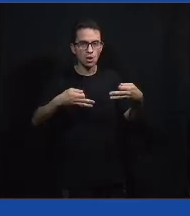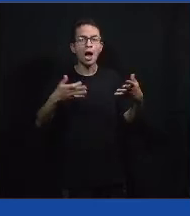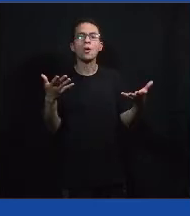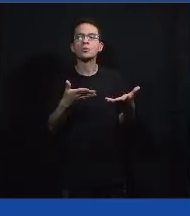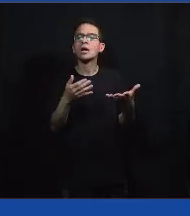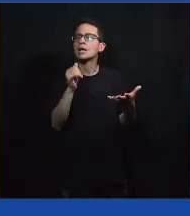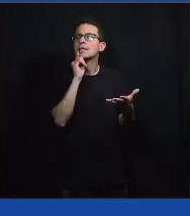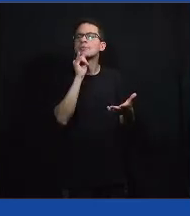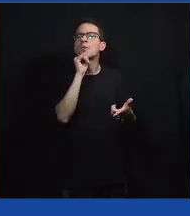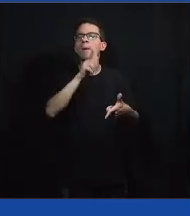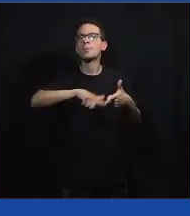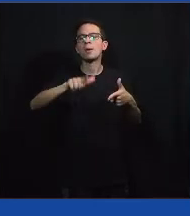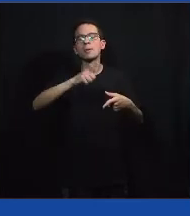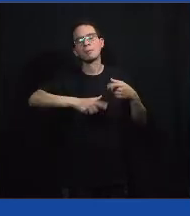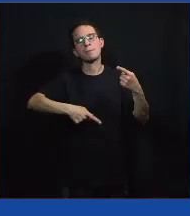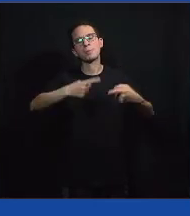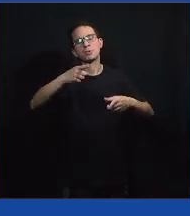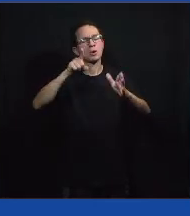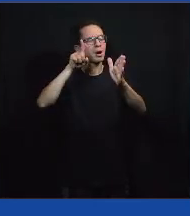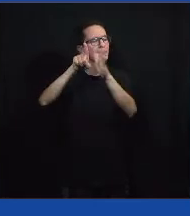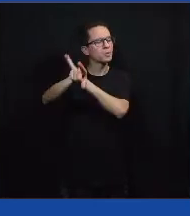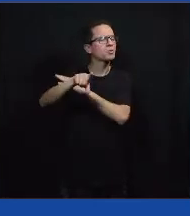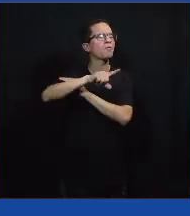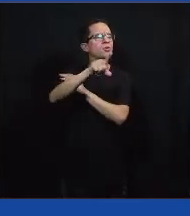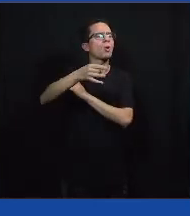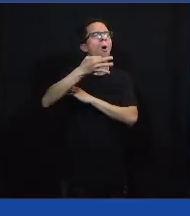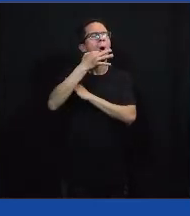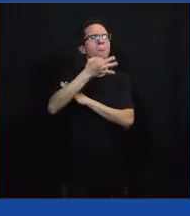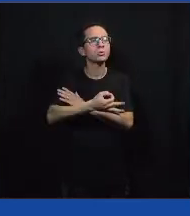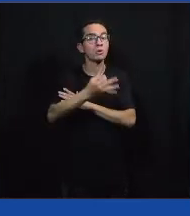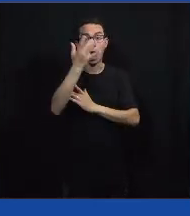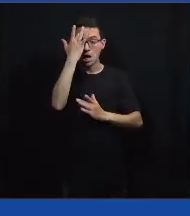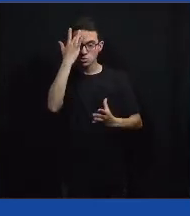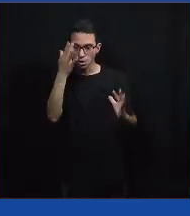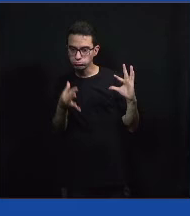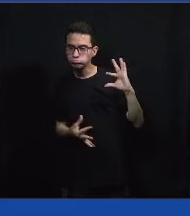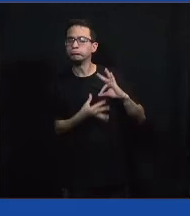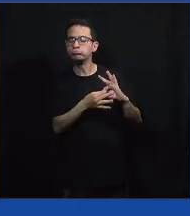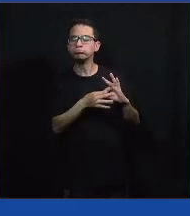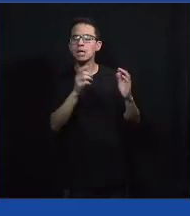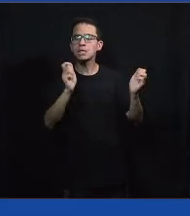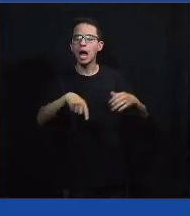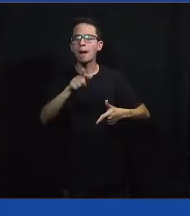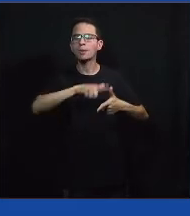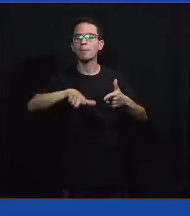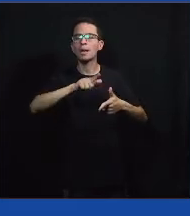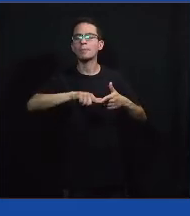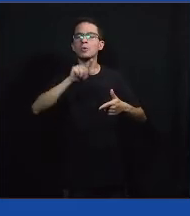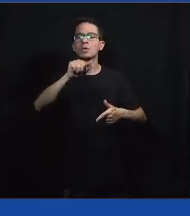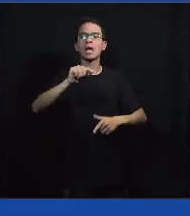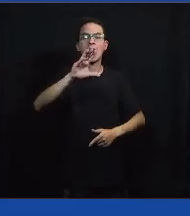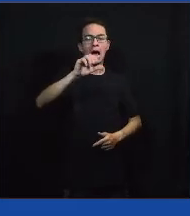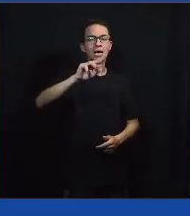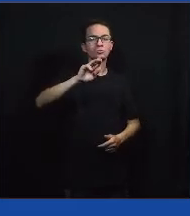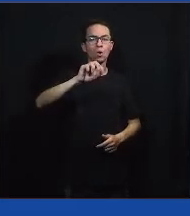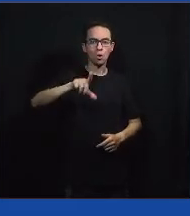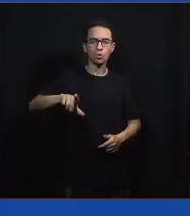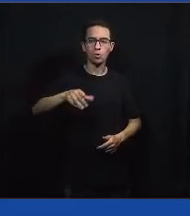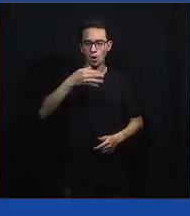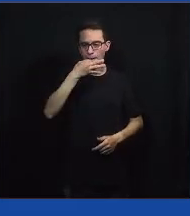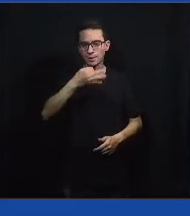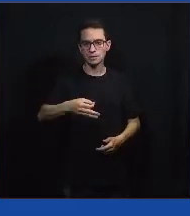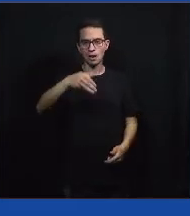problema público, quem que vocês acham que está envolvido de alguma forma com esse problema? A Carol, por exemplo, já citou aí o MEC,